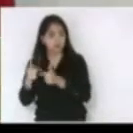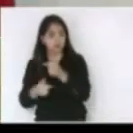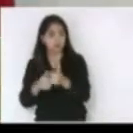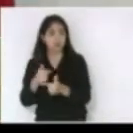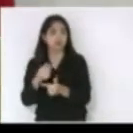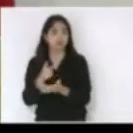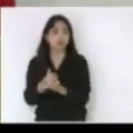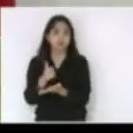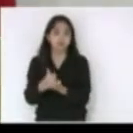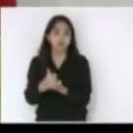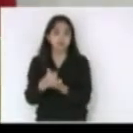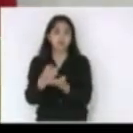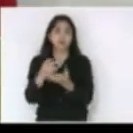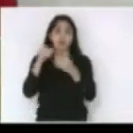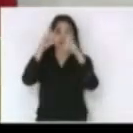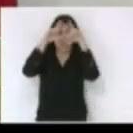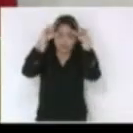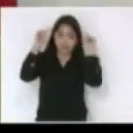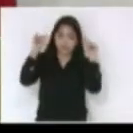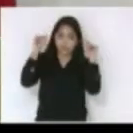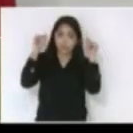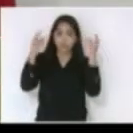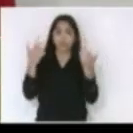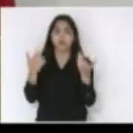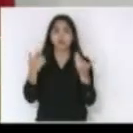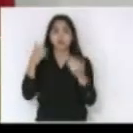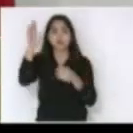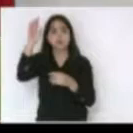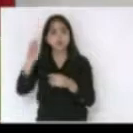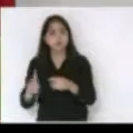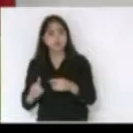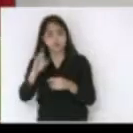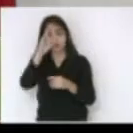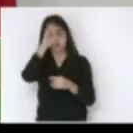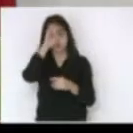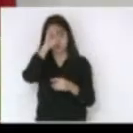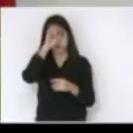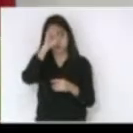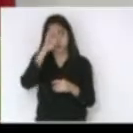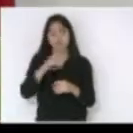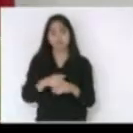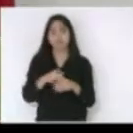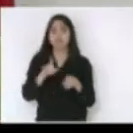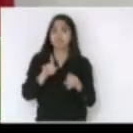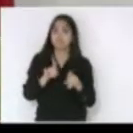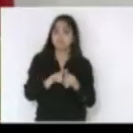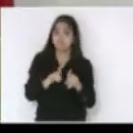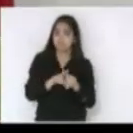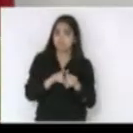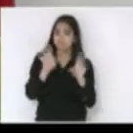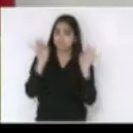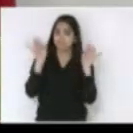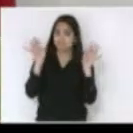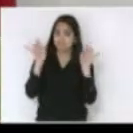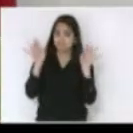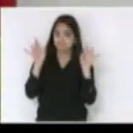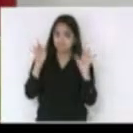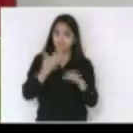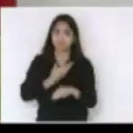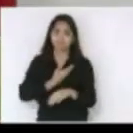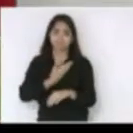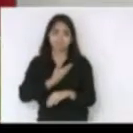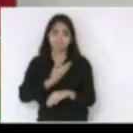enfermeiras direção do hospital mas também em especial aos